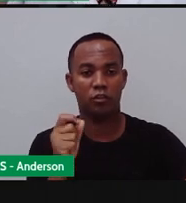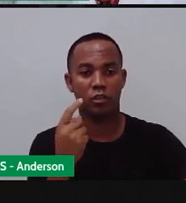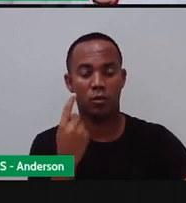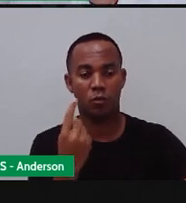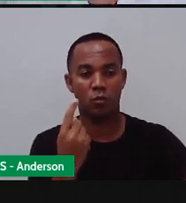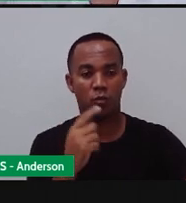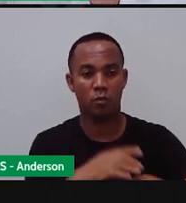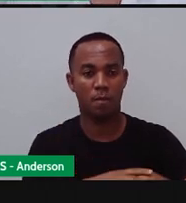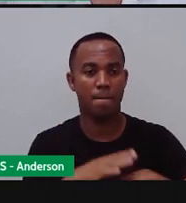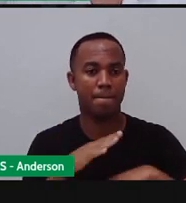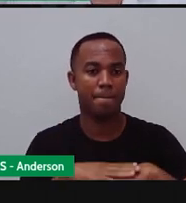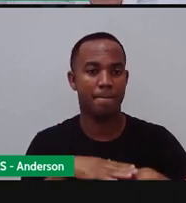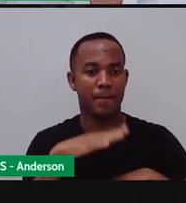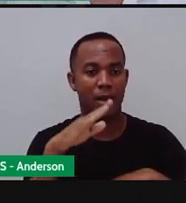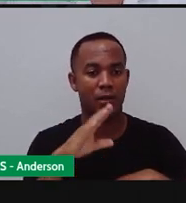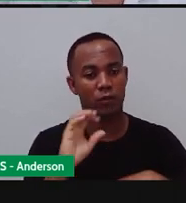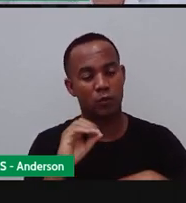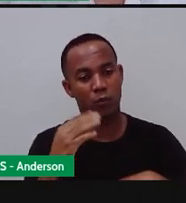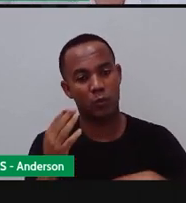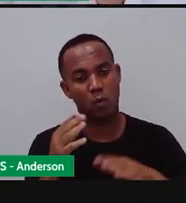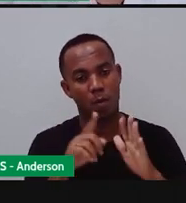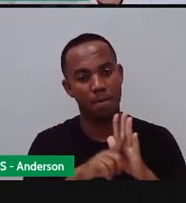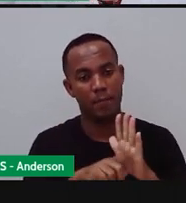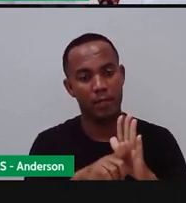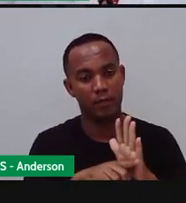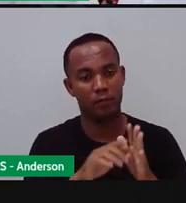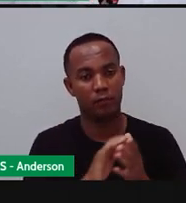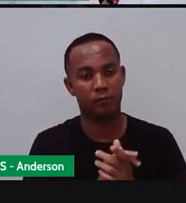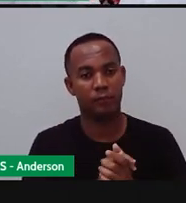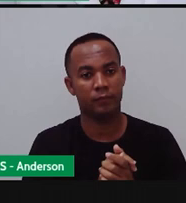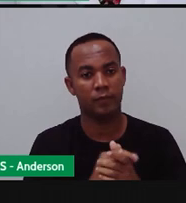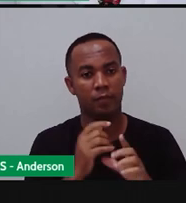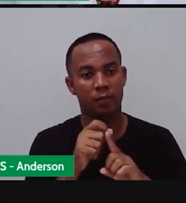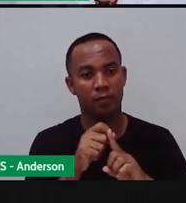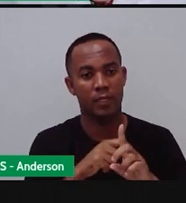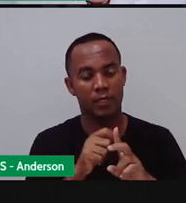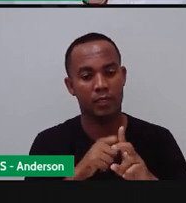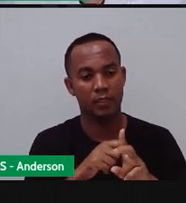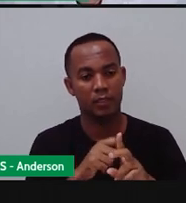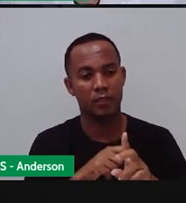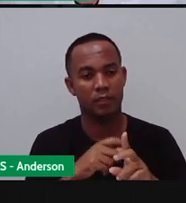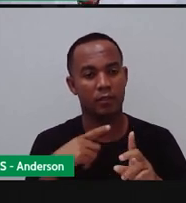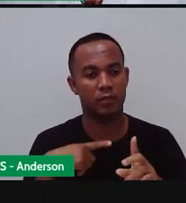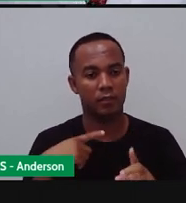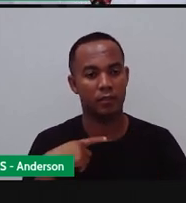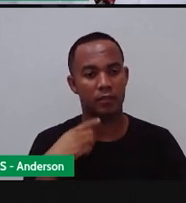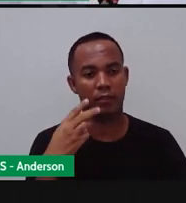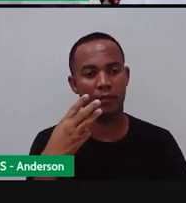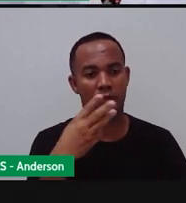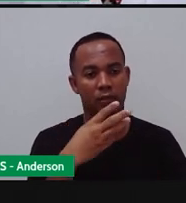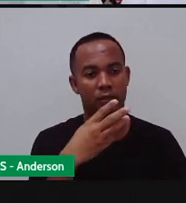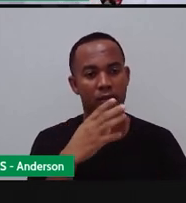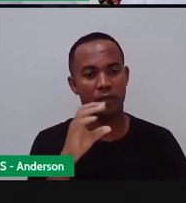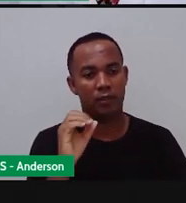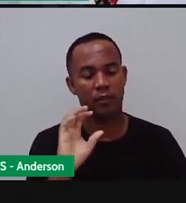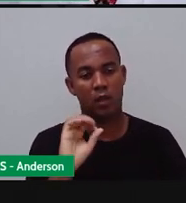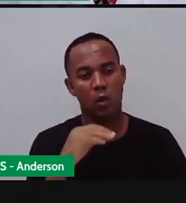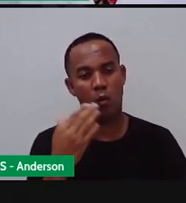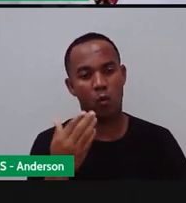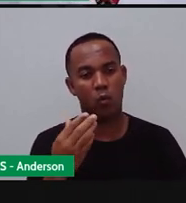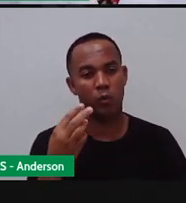temos um dia a mais lá em fevereiro. Bom, os meses possuem trinta ou trinta e um dias,